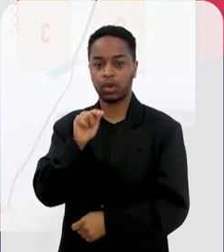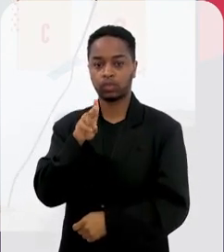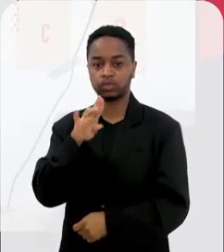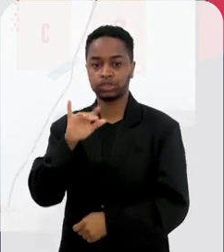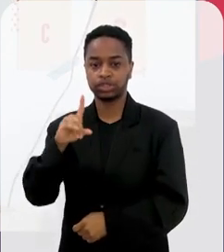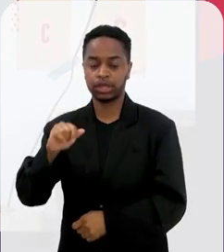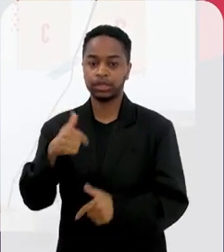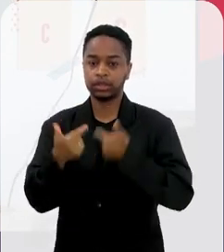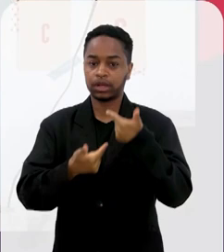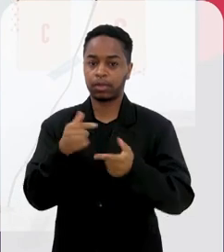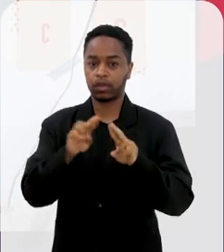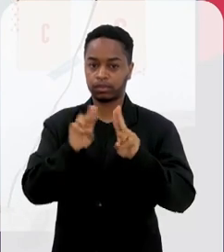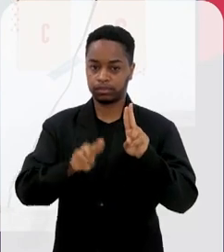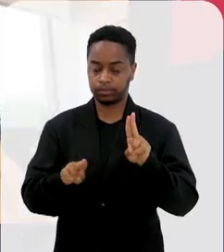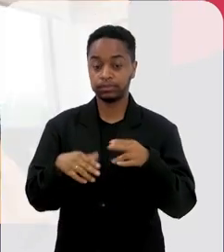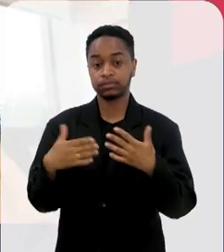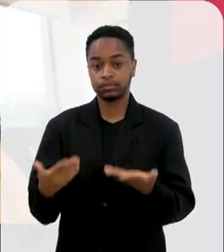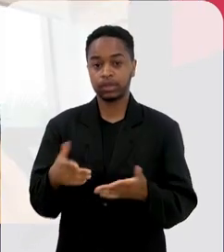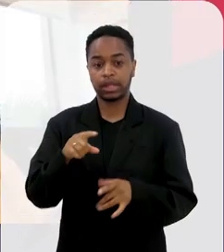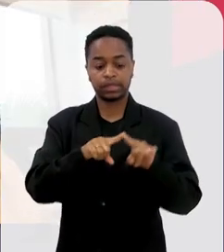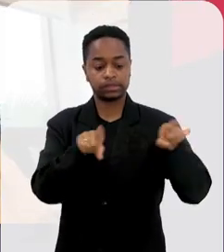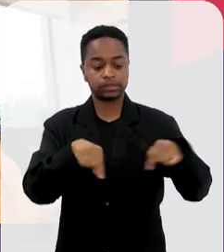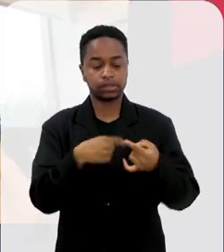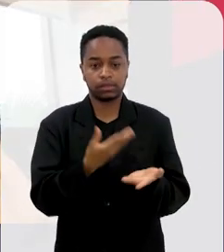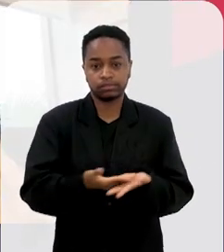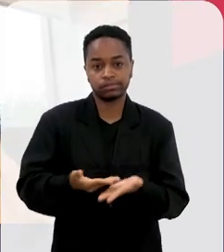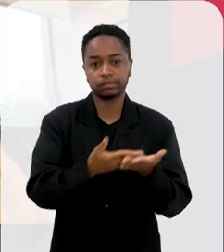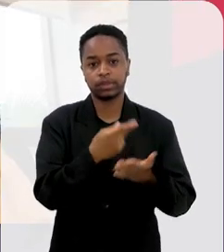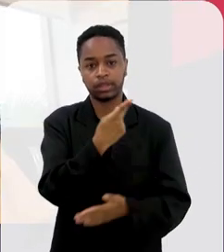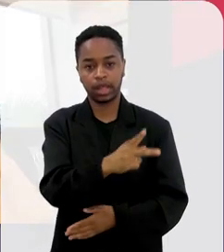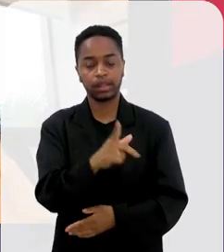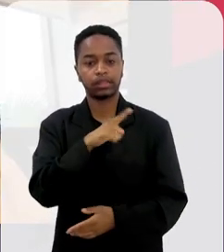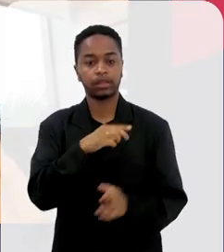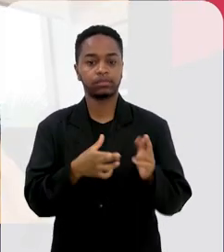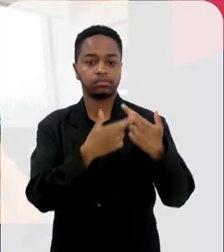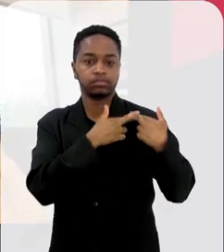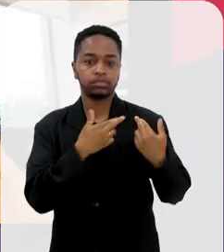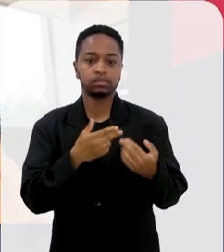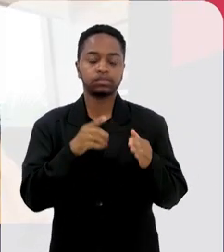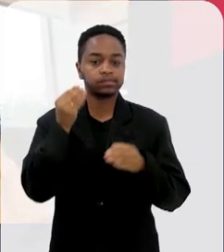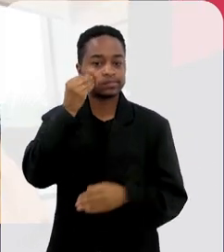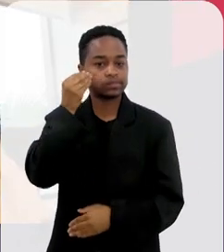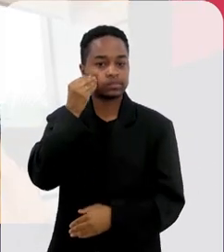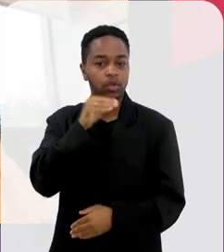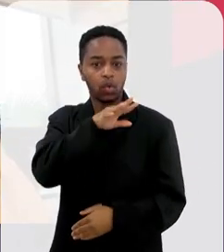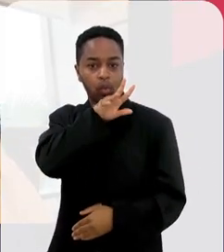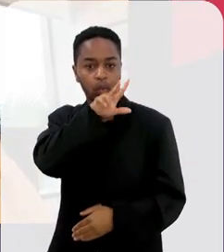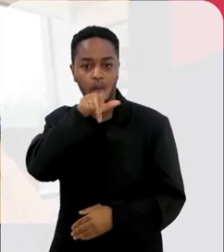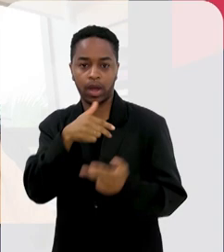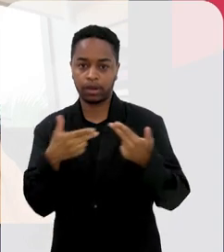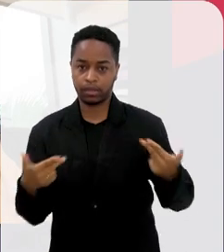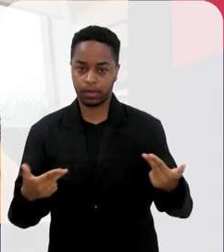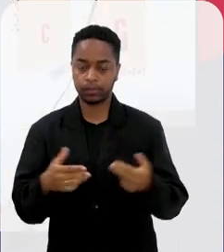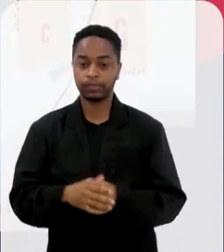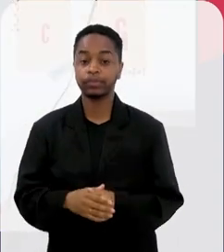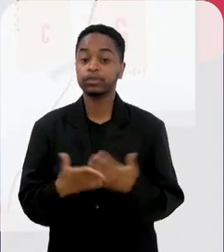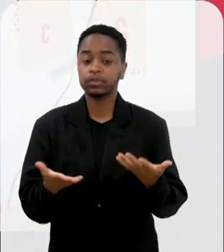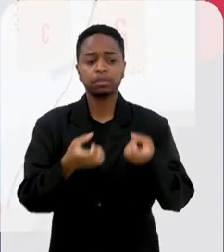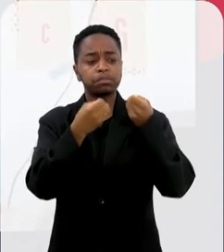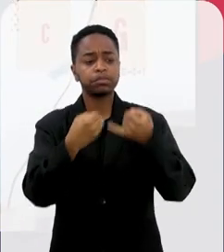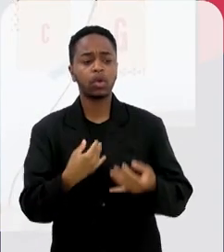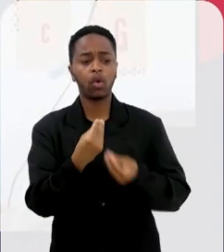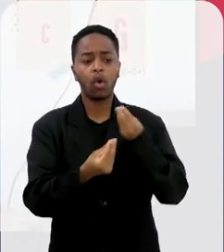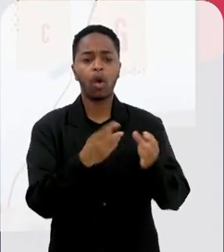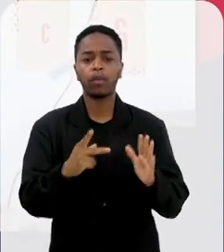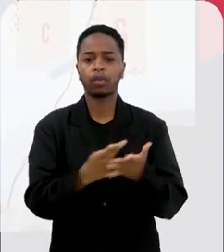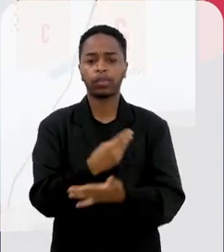professora da UFRJ, né Cláudia, o seu laboratório aí que foi o responsável pelos testes nos animais. Conta pra gente como